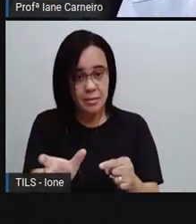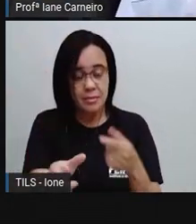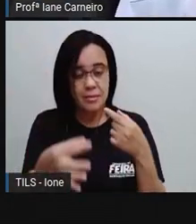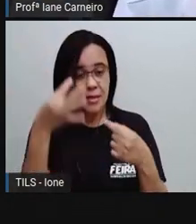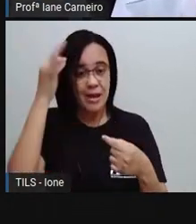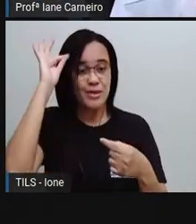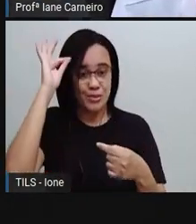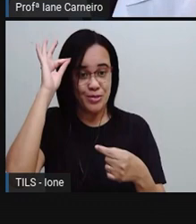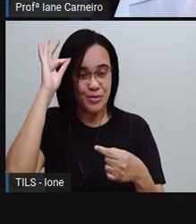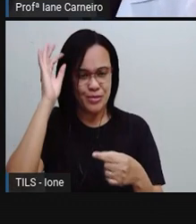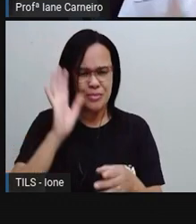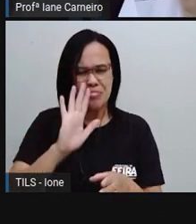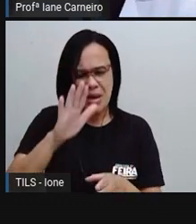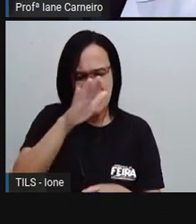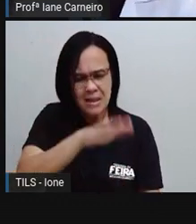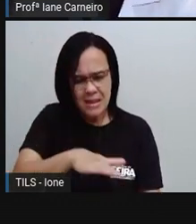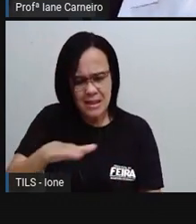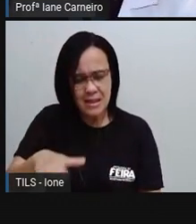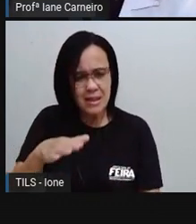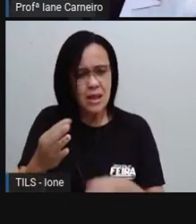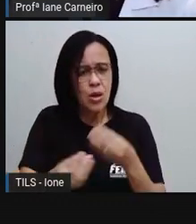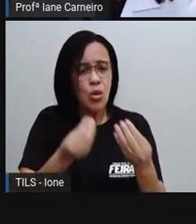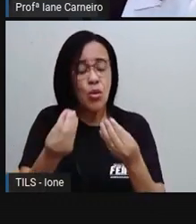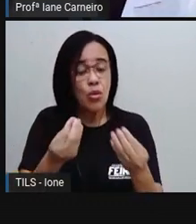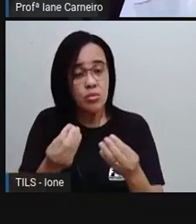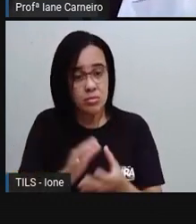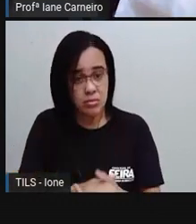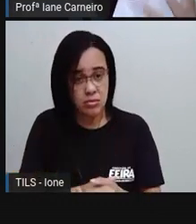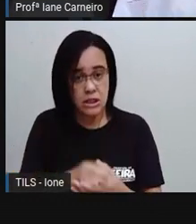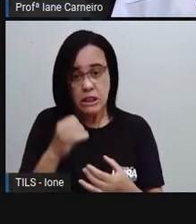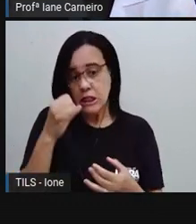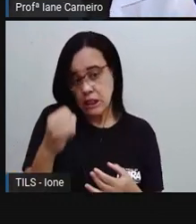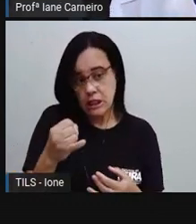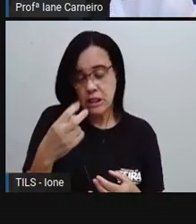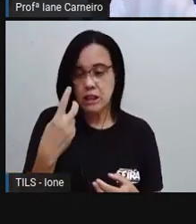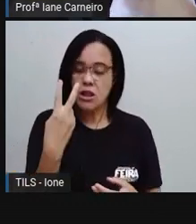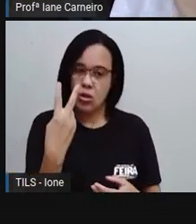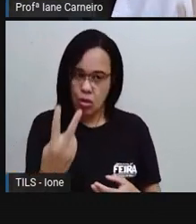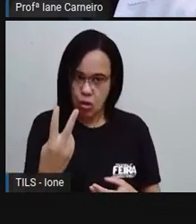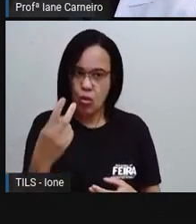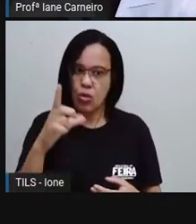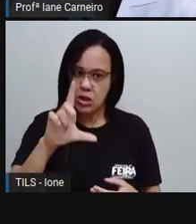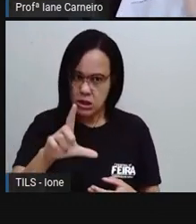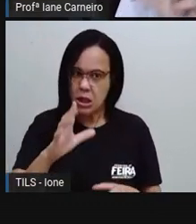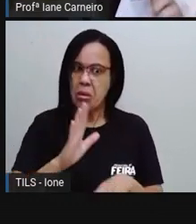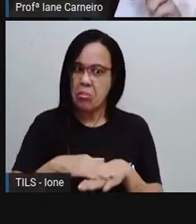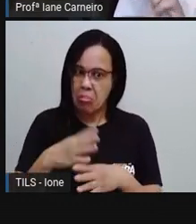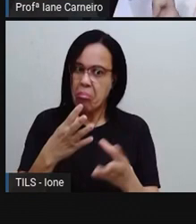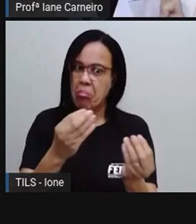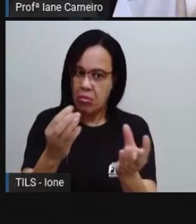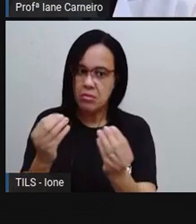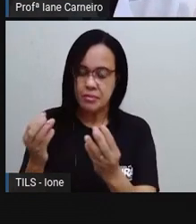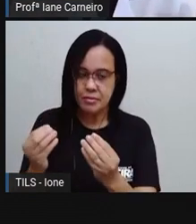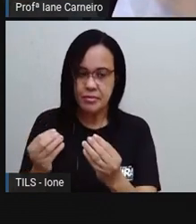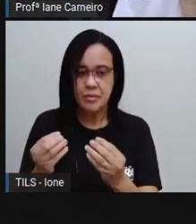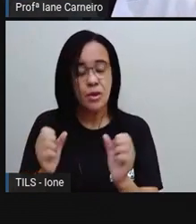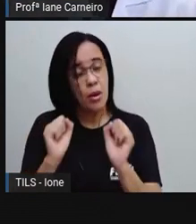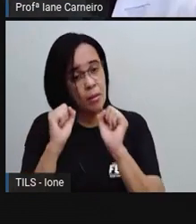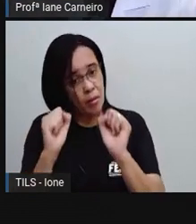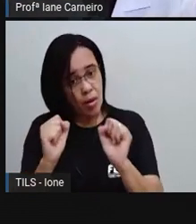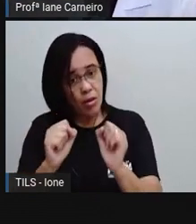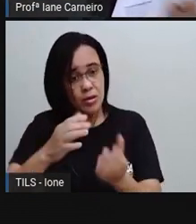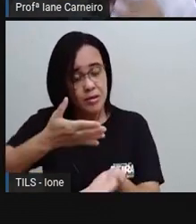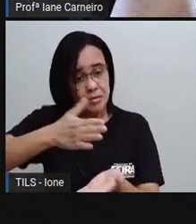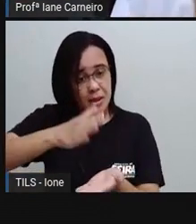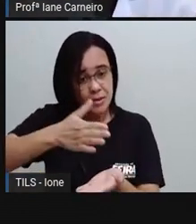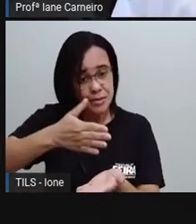né? E uma criança, se não conseguir beber 2 litros, né? Porque para uma criança pode ser muito, a criança tem que beber pelo